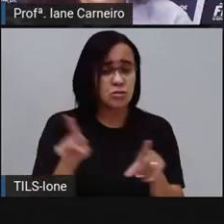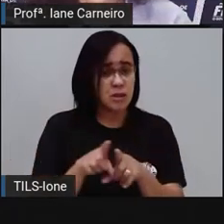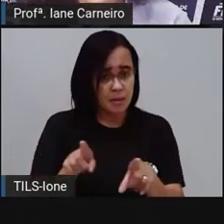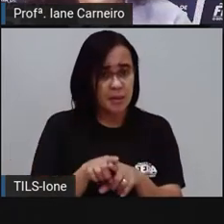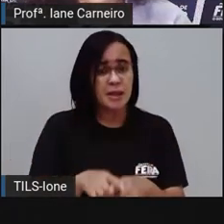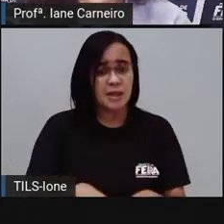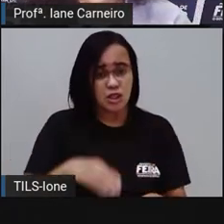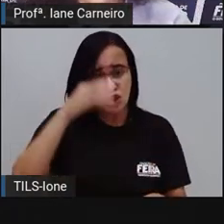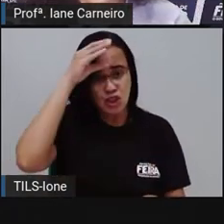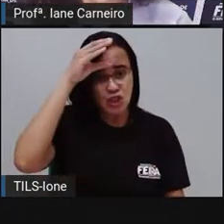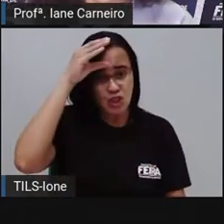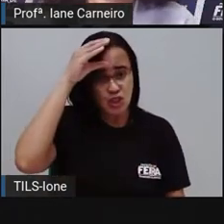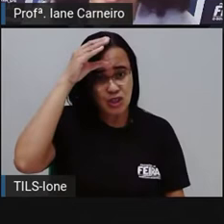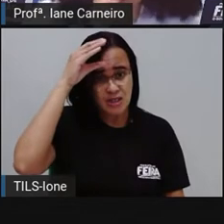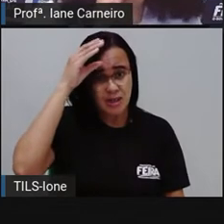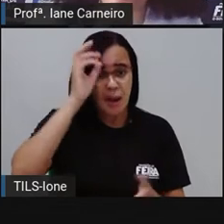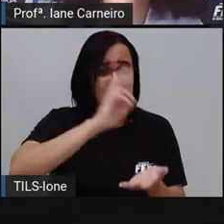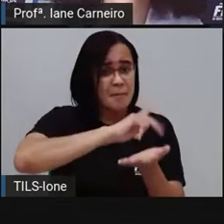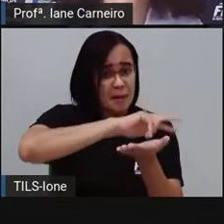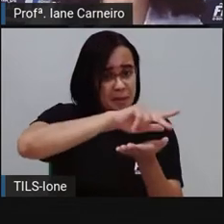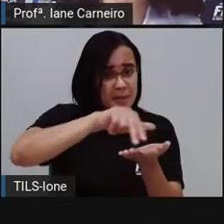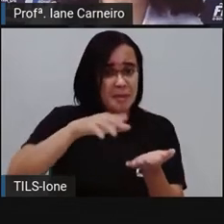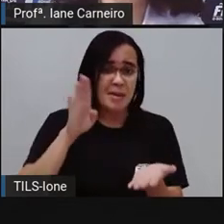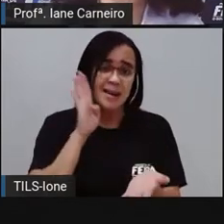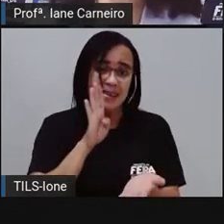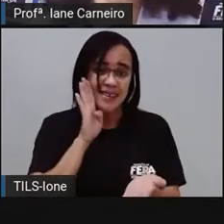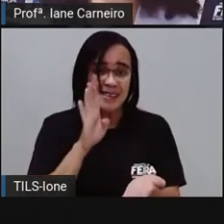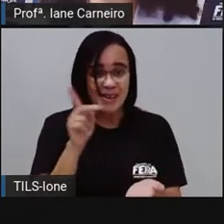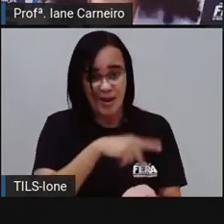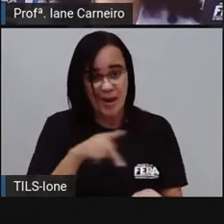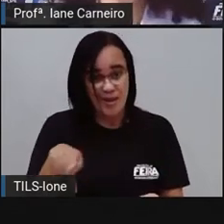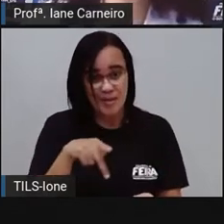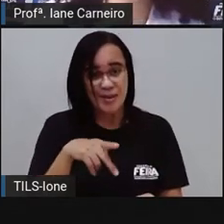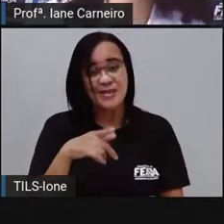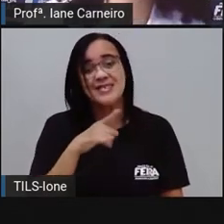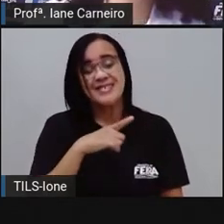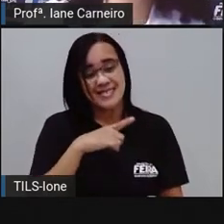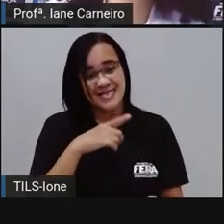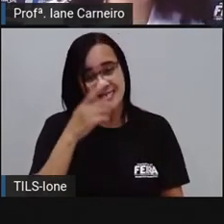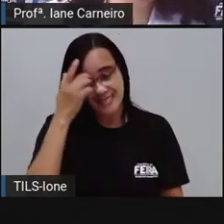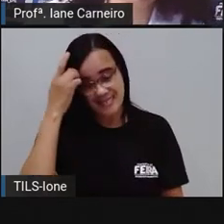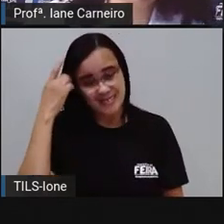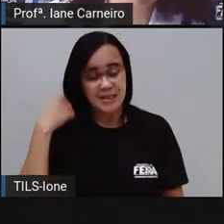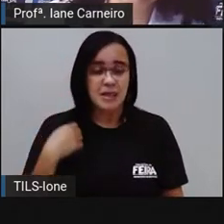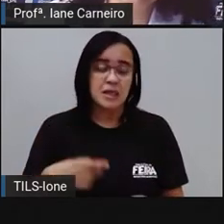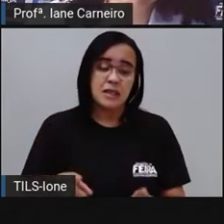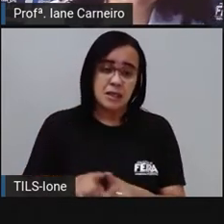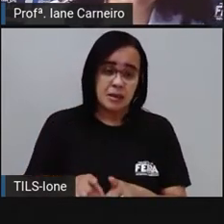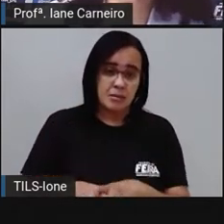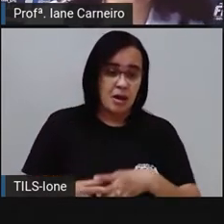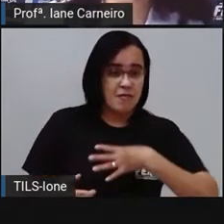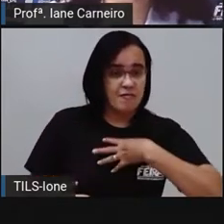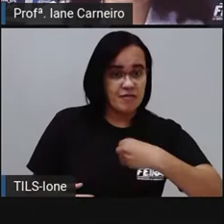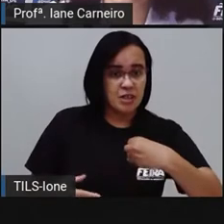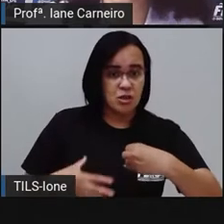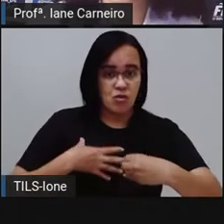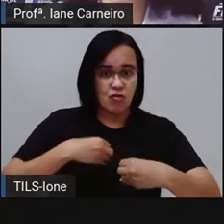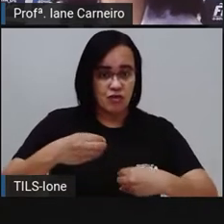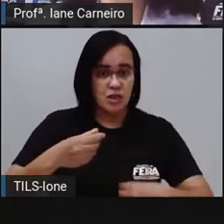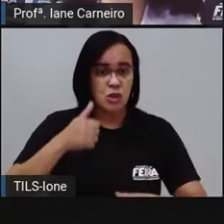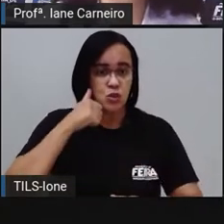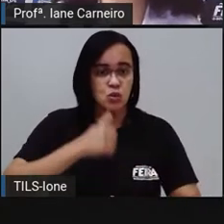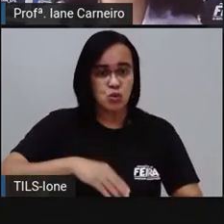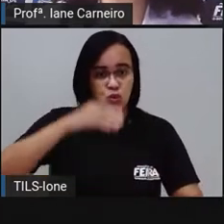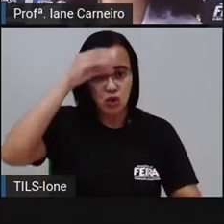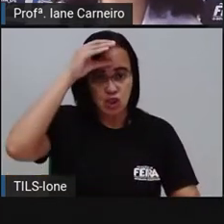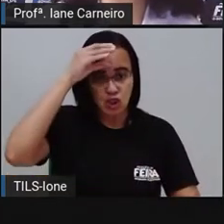quantos tios eu tenho. Que legal, né? E os filhos da nossa tia e do nosso tio, né? E